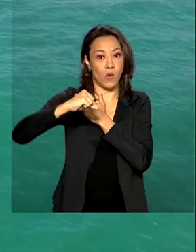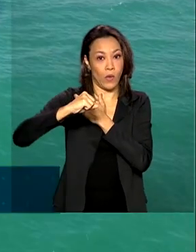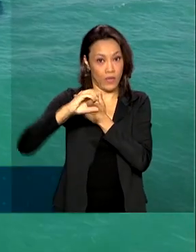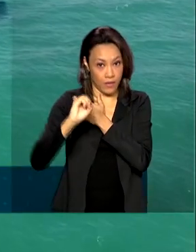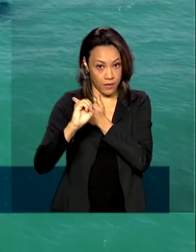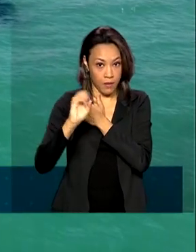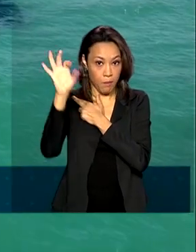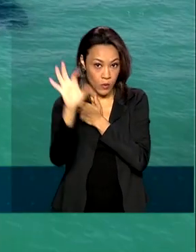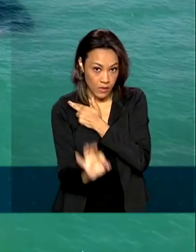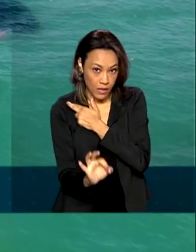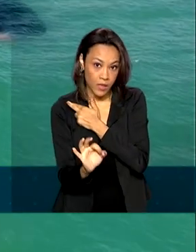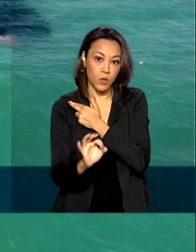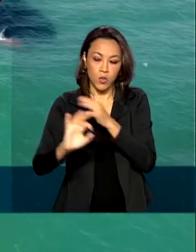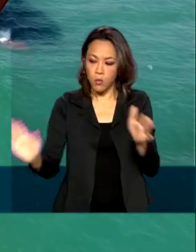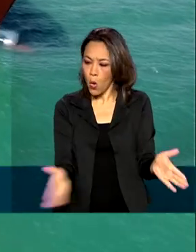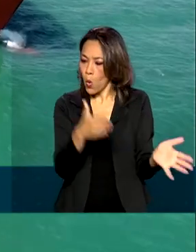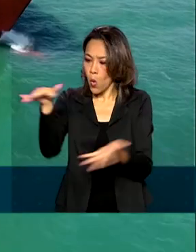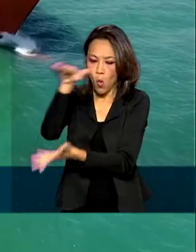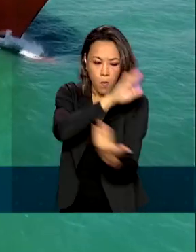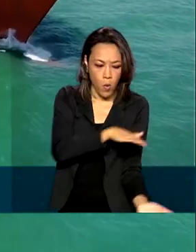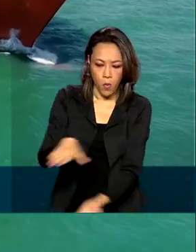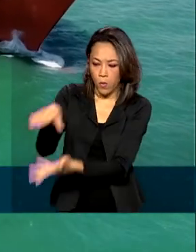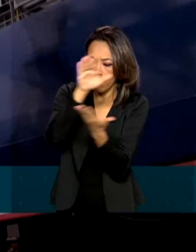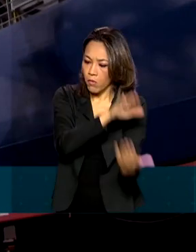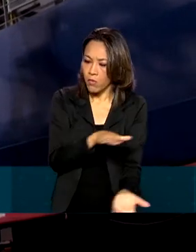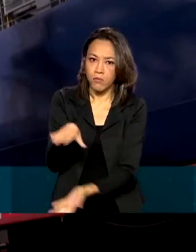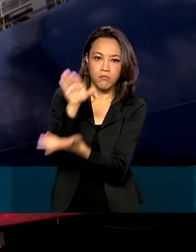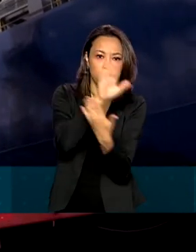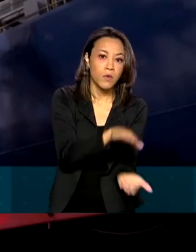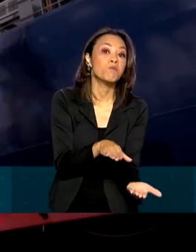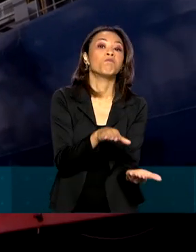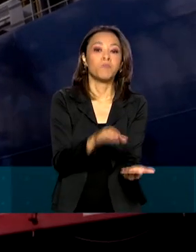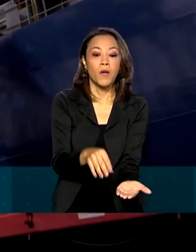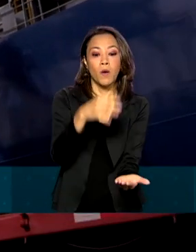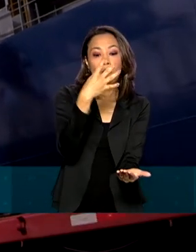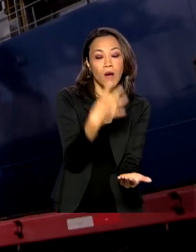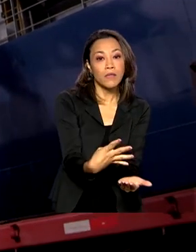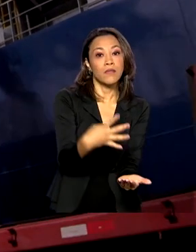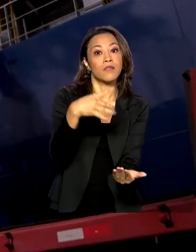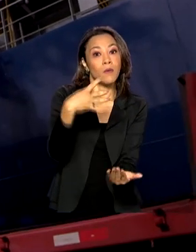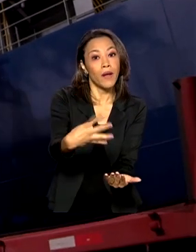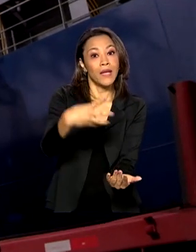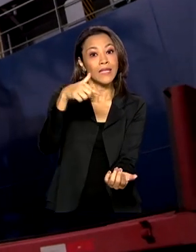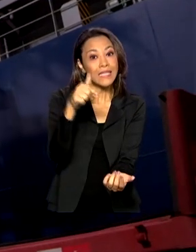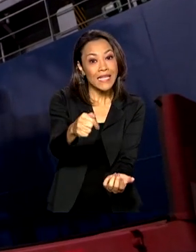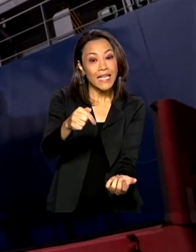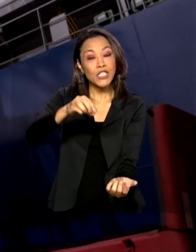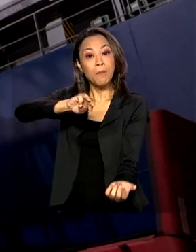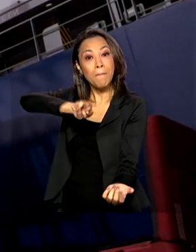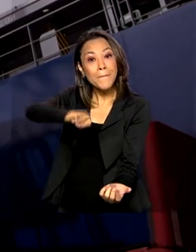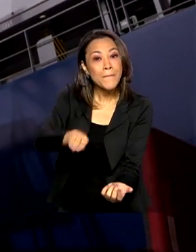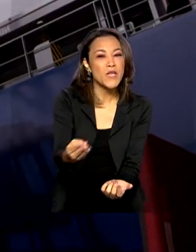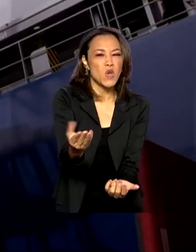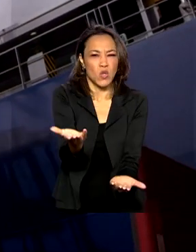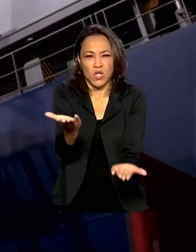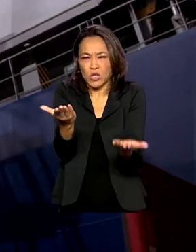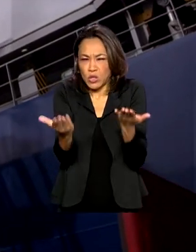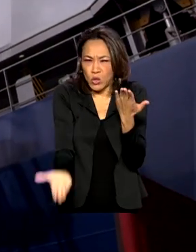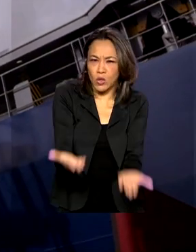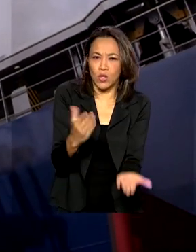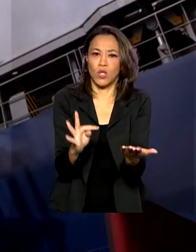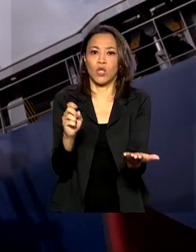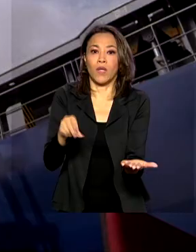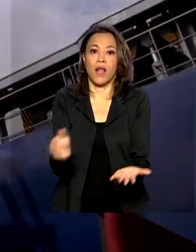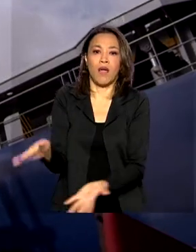meio no país. Em 2020, passaram por eles 447 milhões de toneladas de cargas, contra